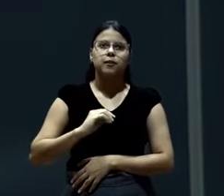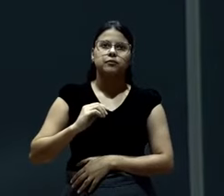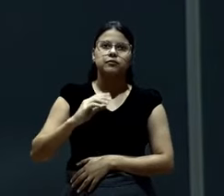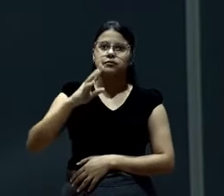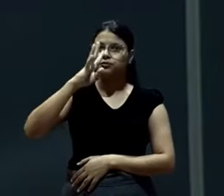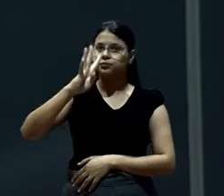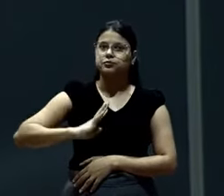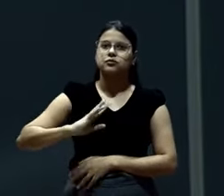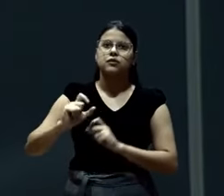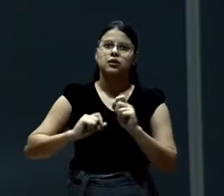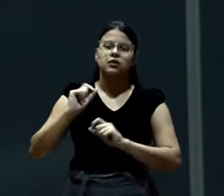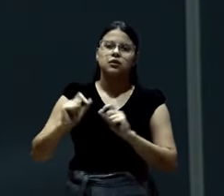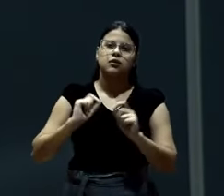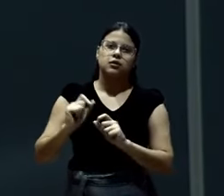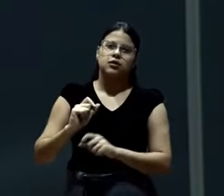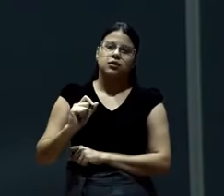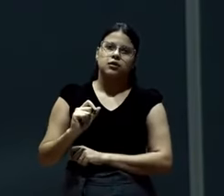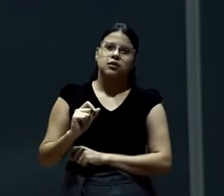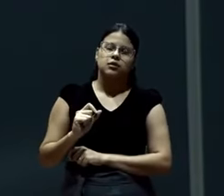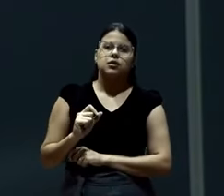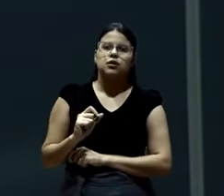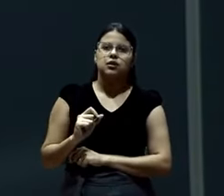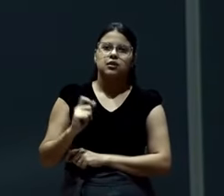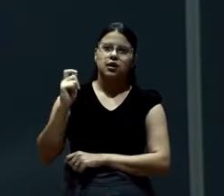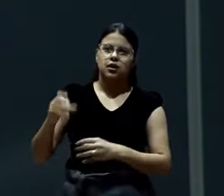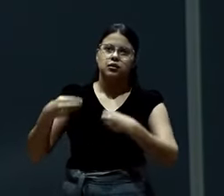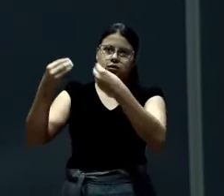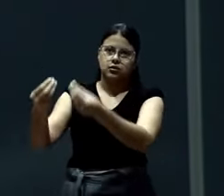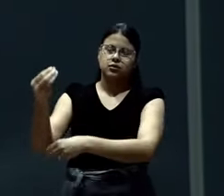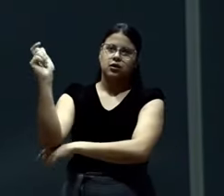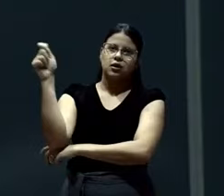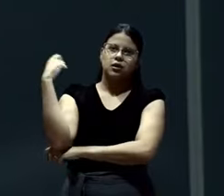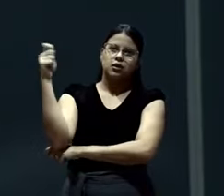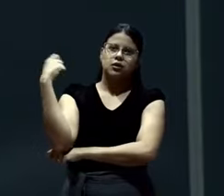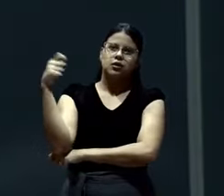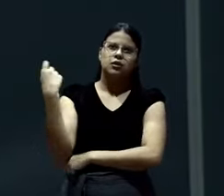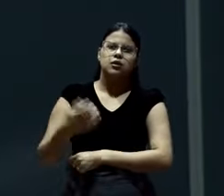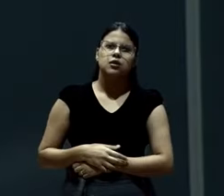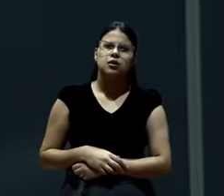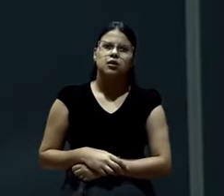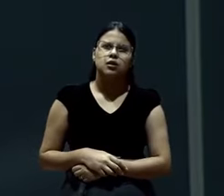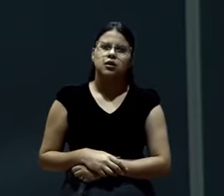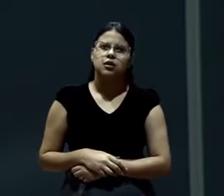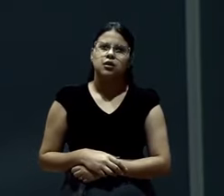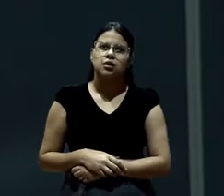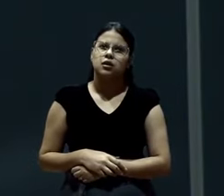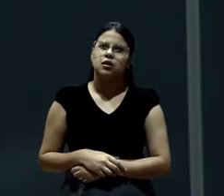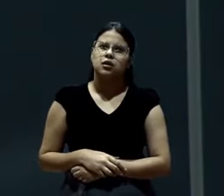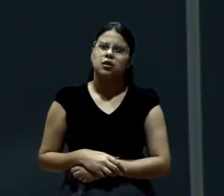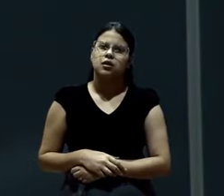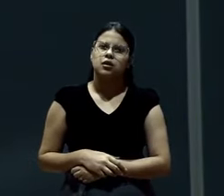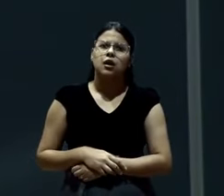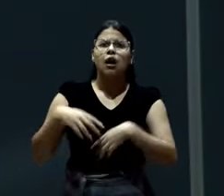Para variar, não é? Nada está bom. Pastor, por que o senhor não levantou a bandeira para arrecadar coisa para levar